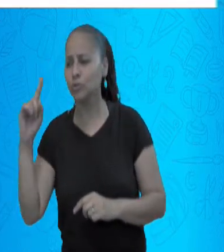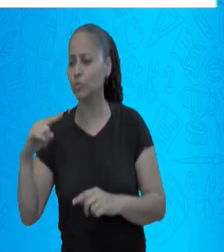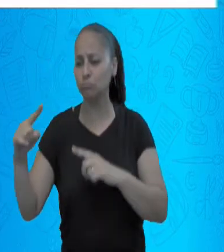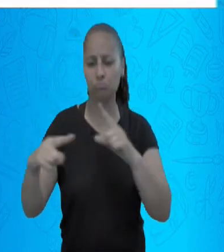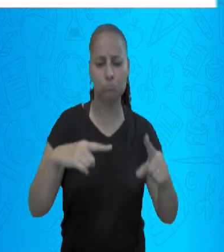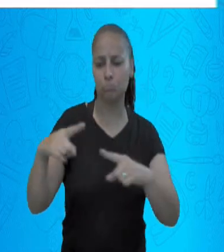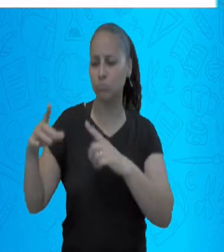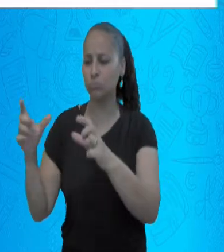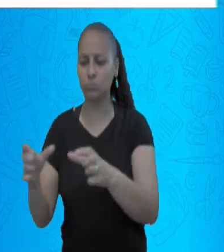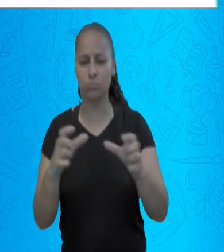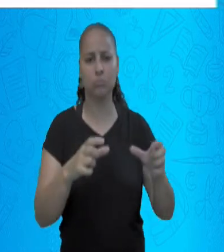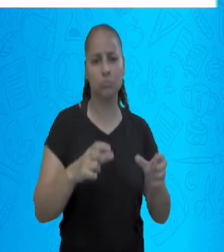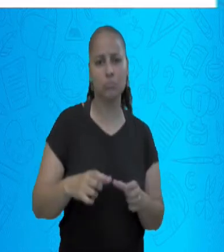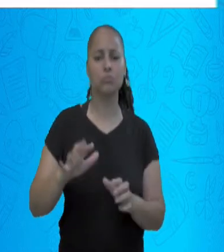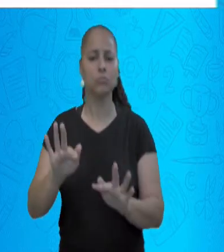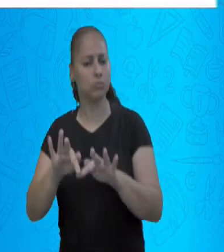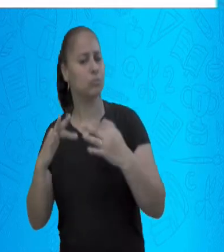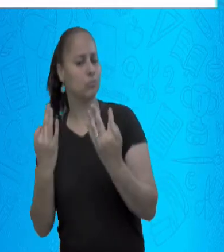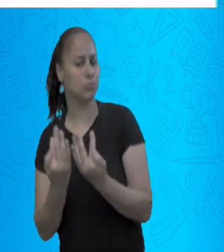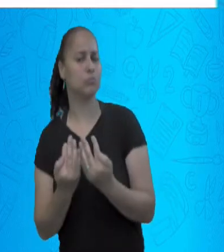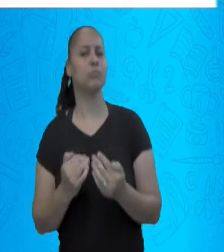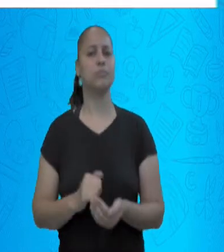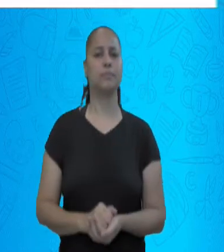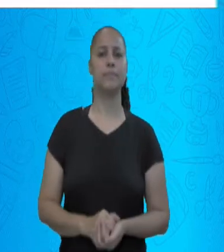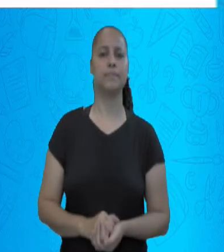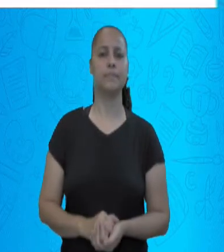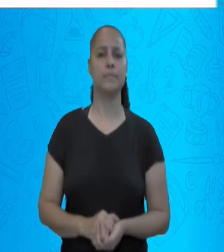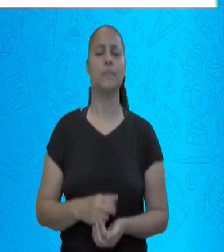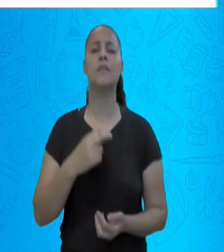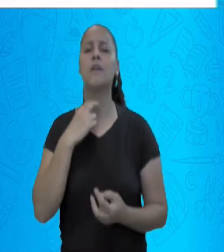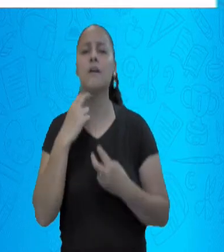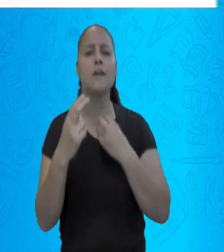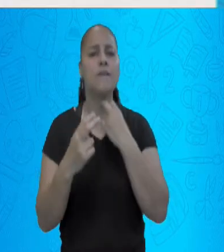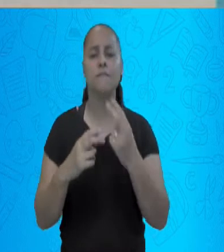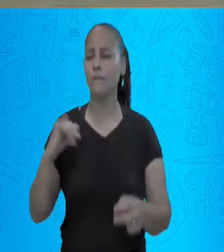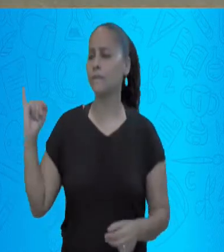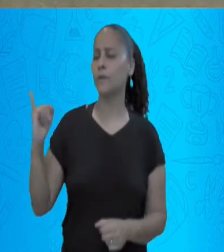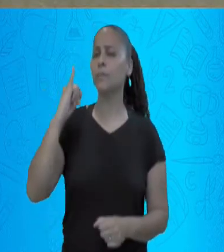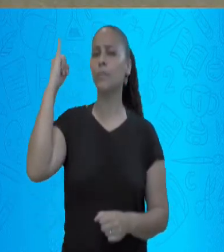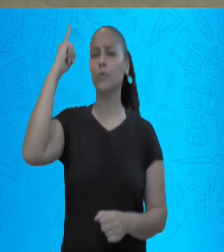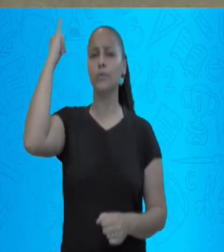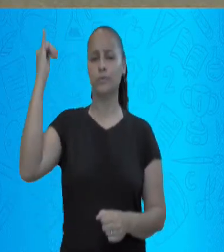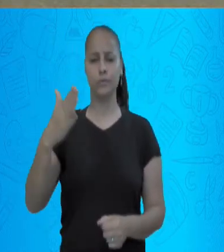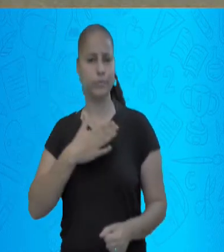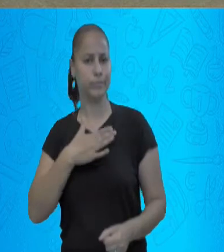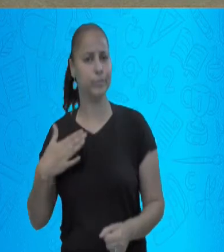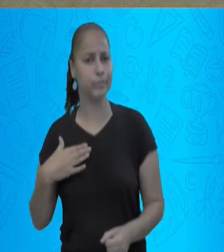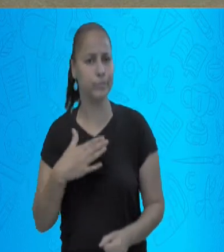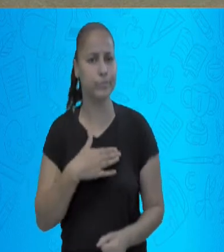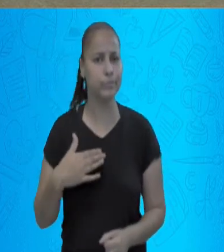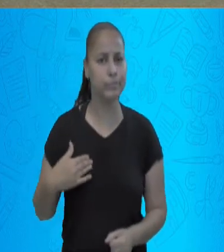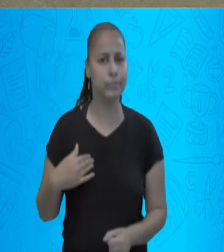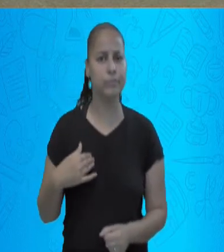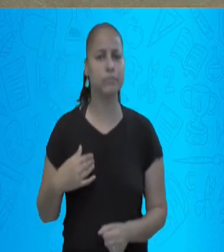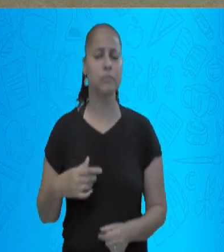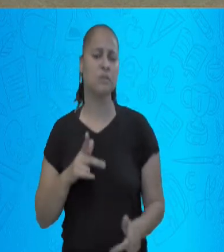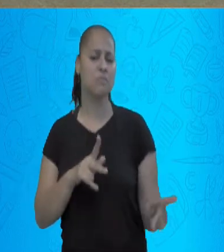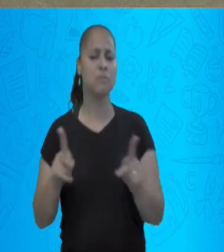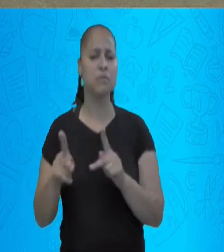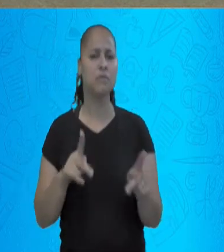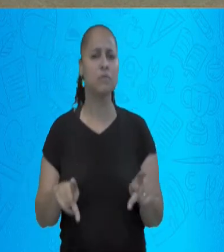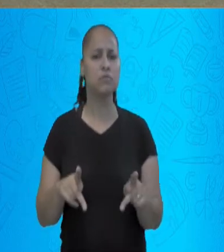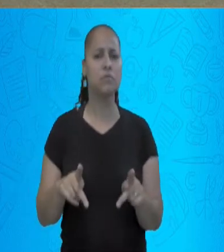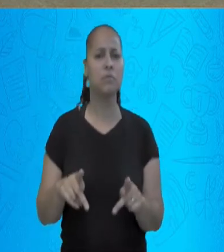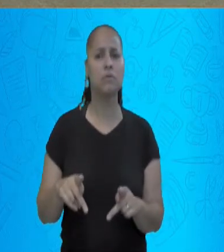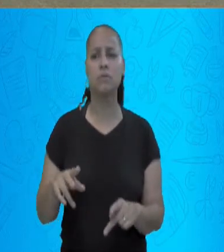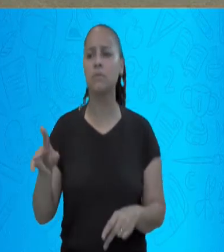particularmente com seus semelhantes. A voz é algo muito importante para nós. Mas, Grazi, e aquelas